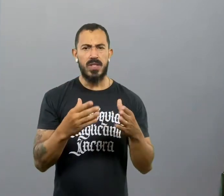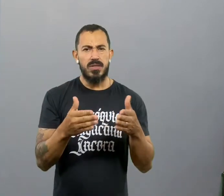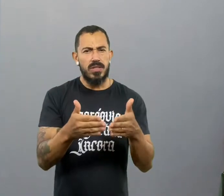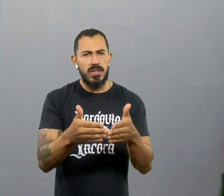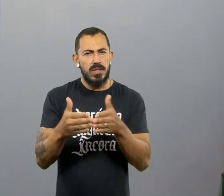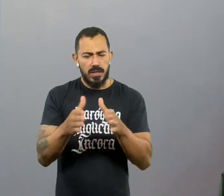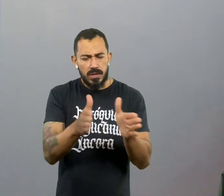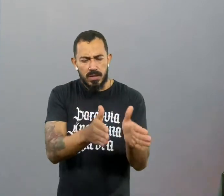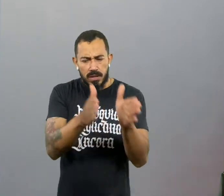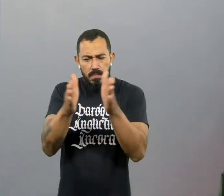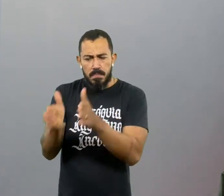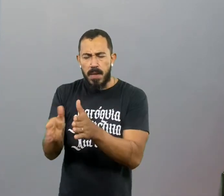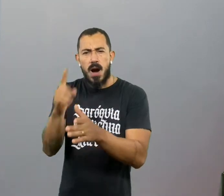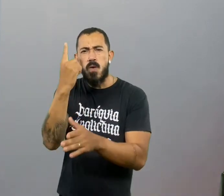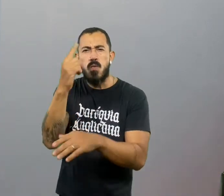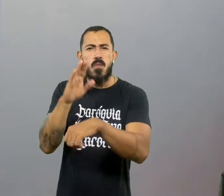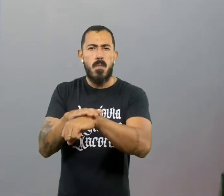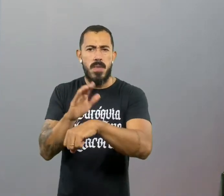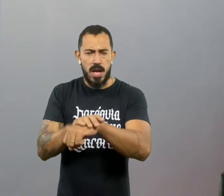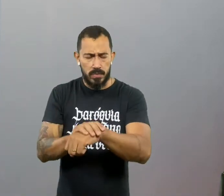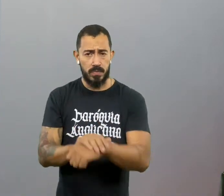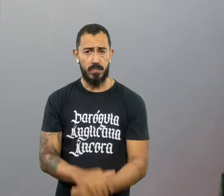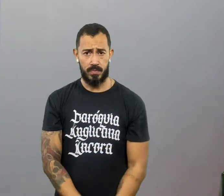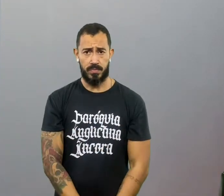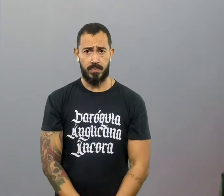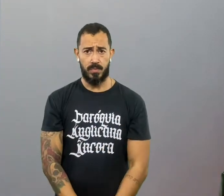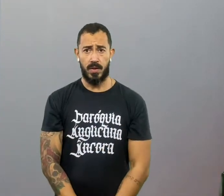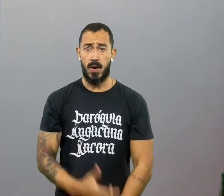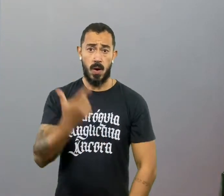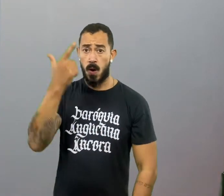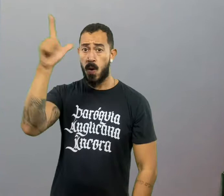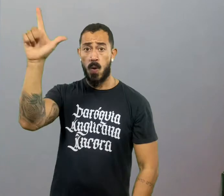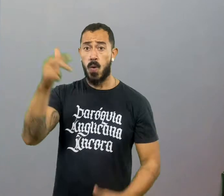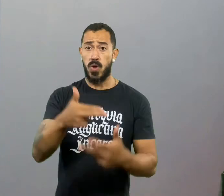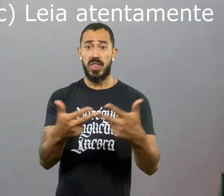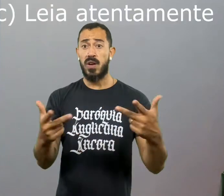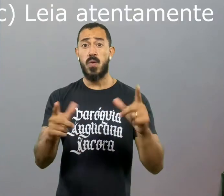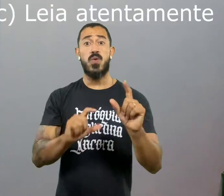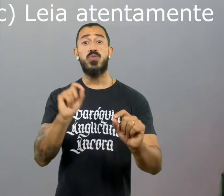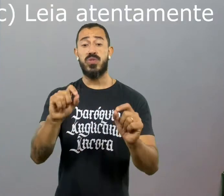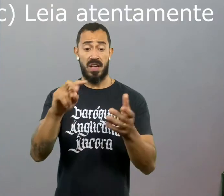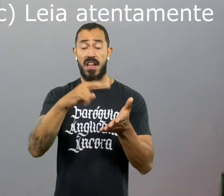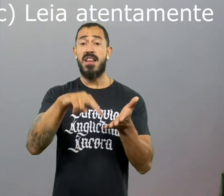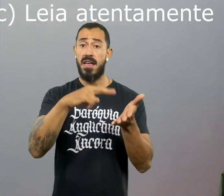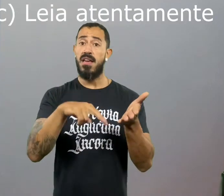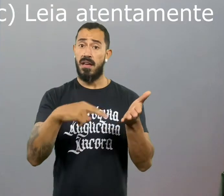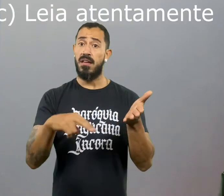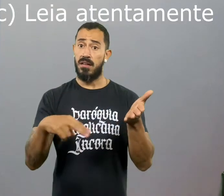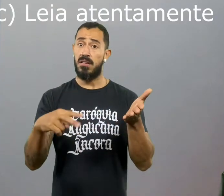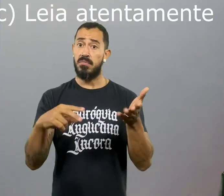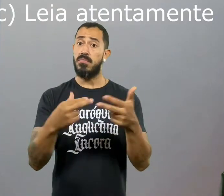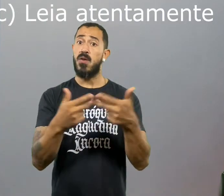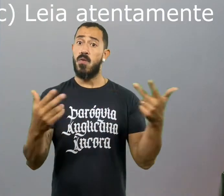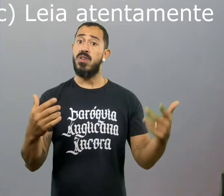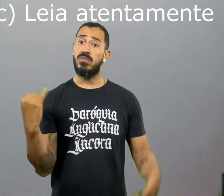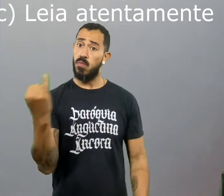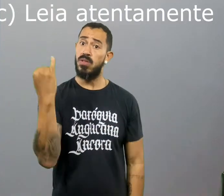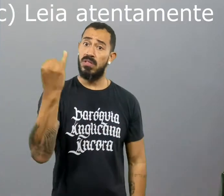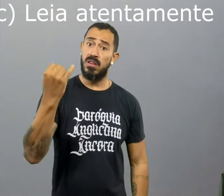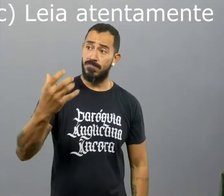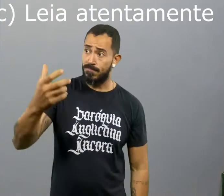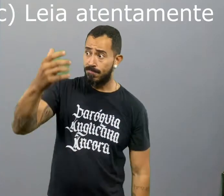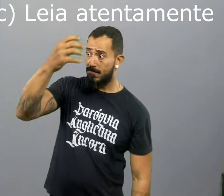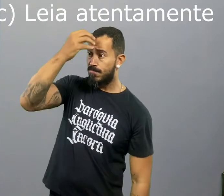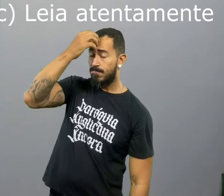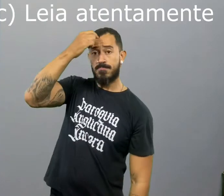Separe um bom momento para isso. Uma outra coisa que você pode fazer é começar a ler. Ler mais coisas que te ajudam a